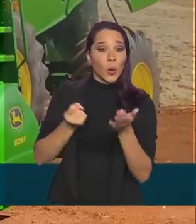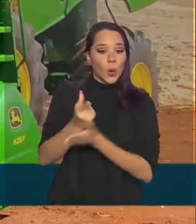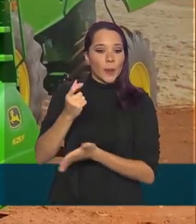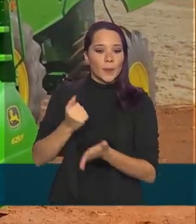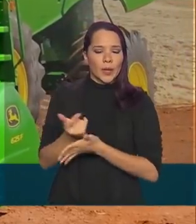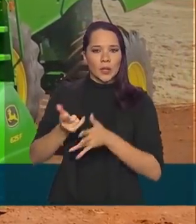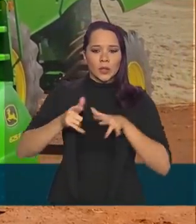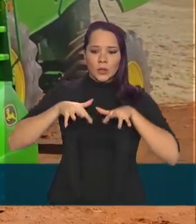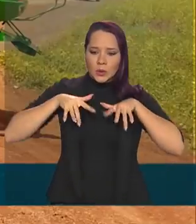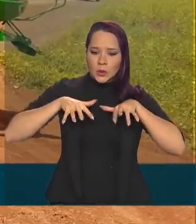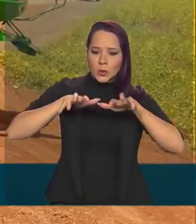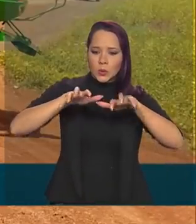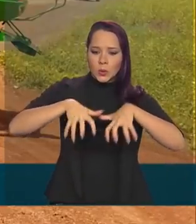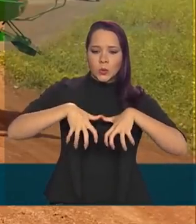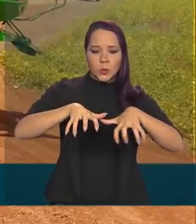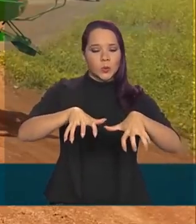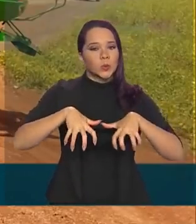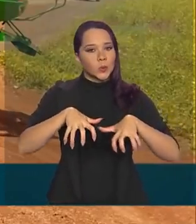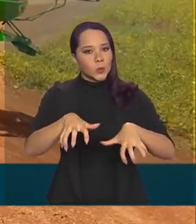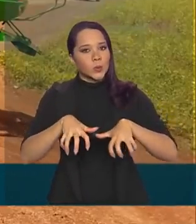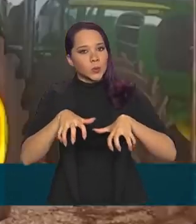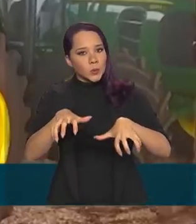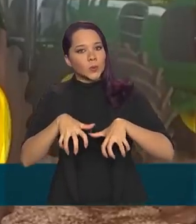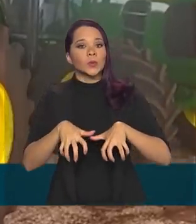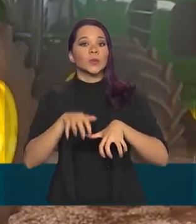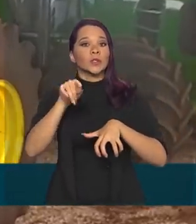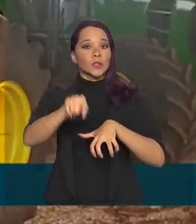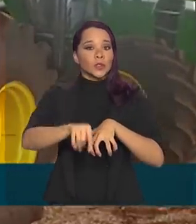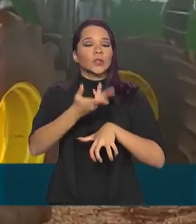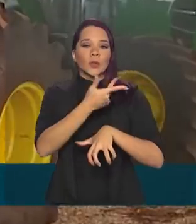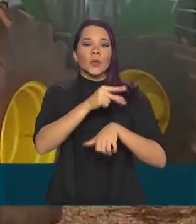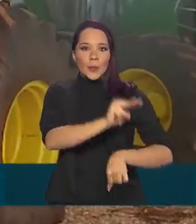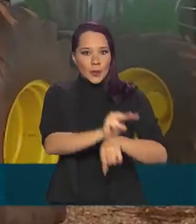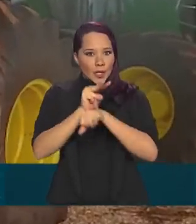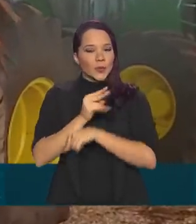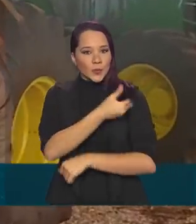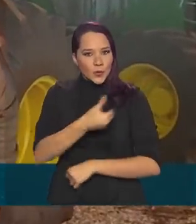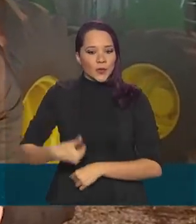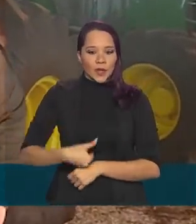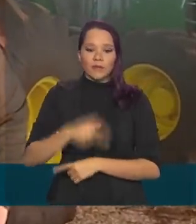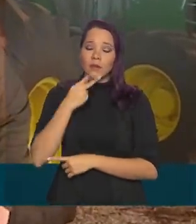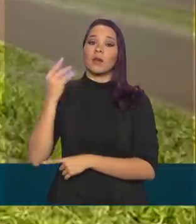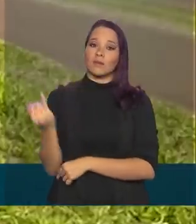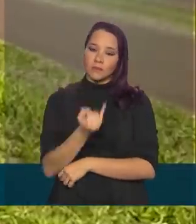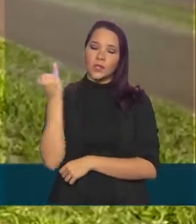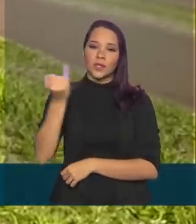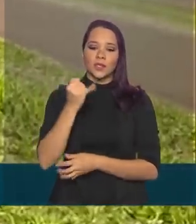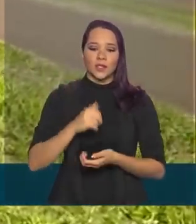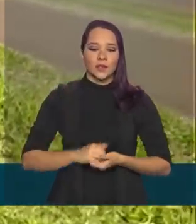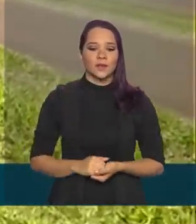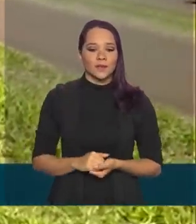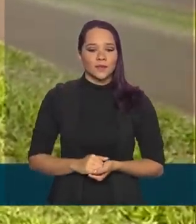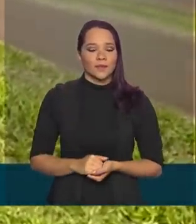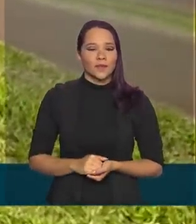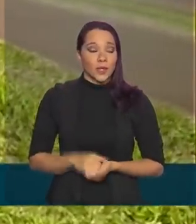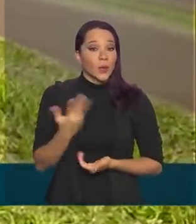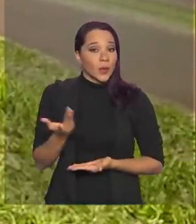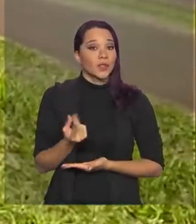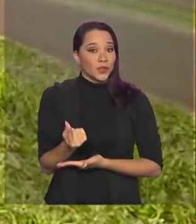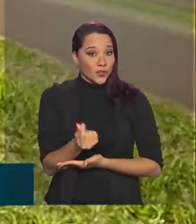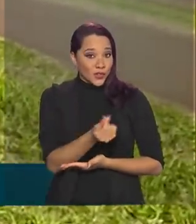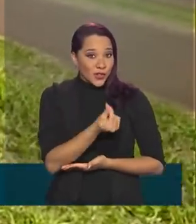colheitadeira com linha de crédito federal, e considera importante ter esse apoio. Com esses recursos,